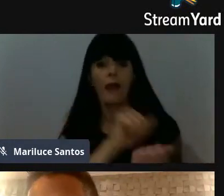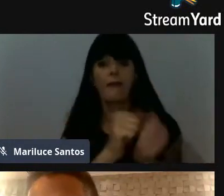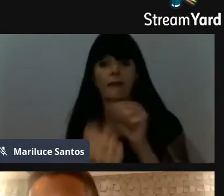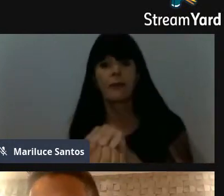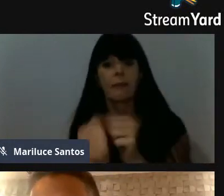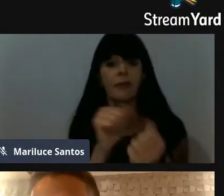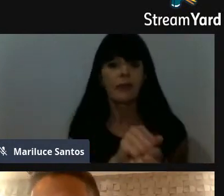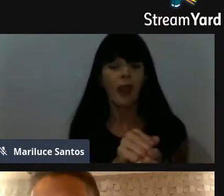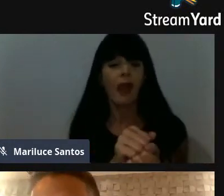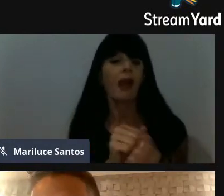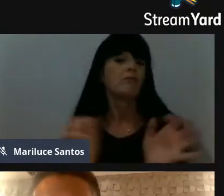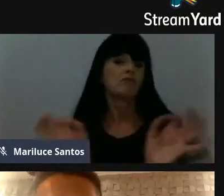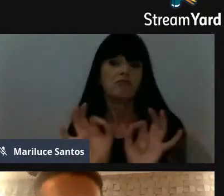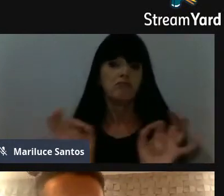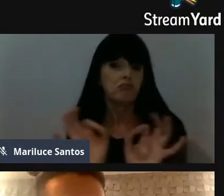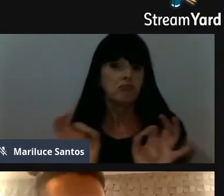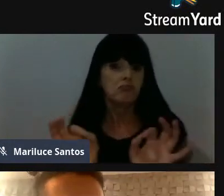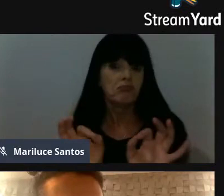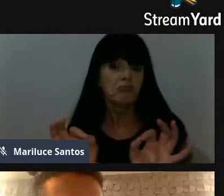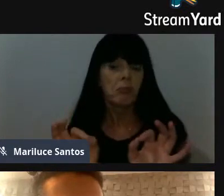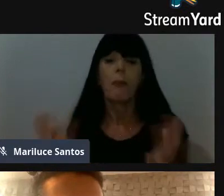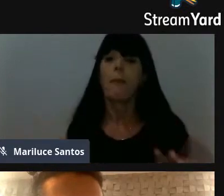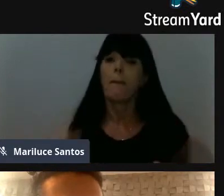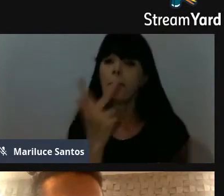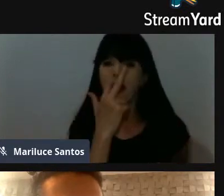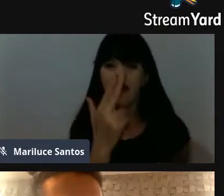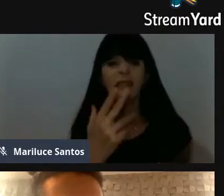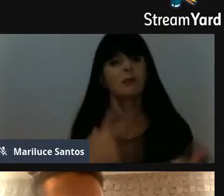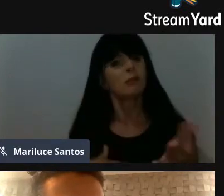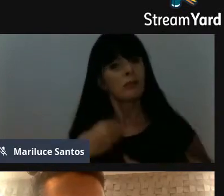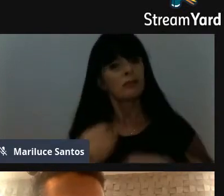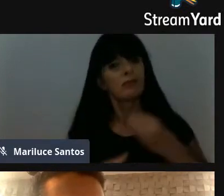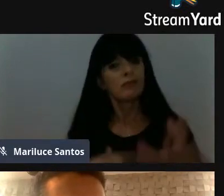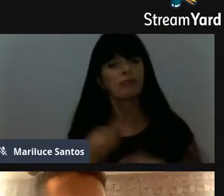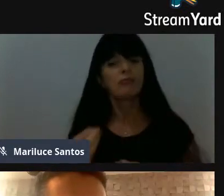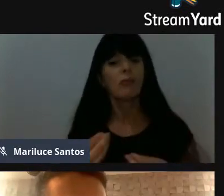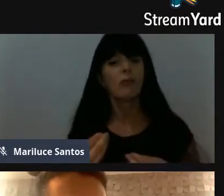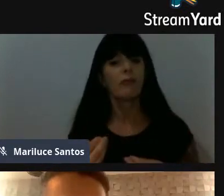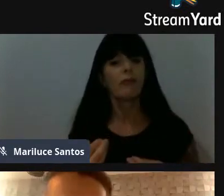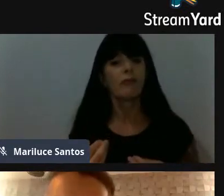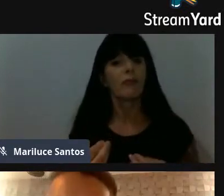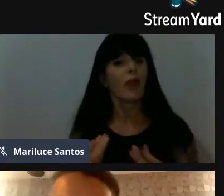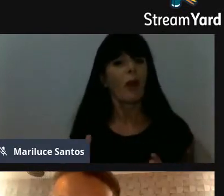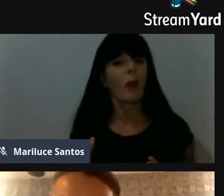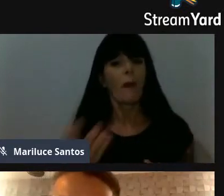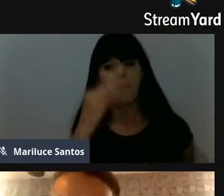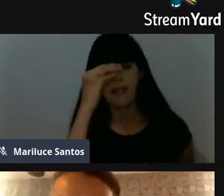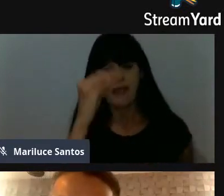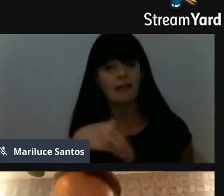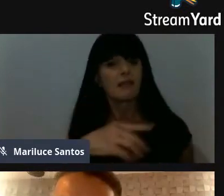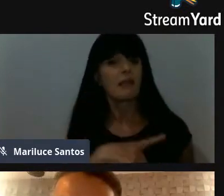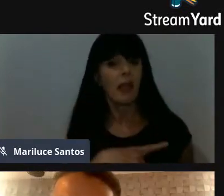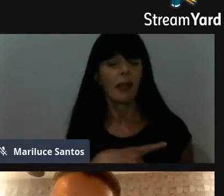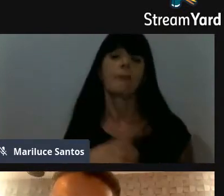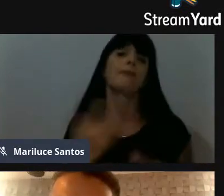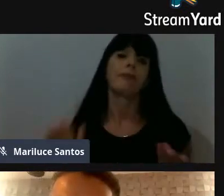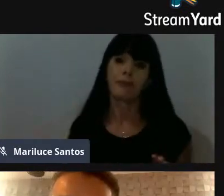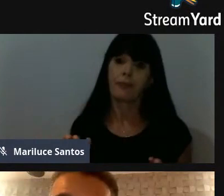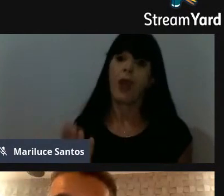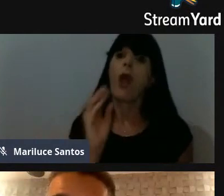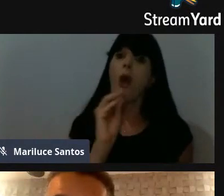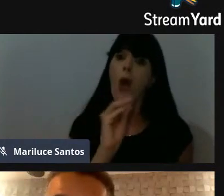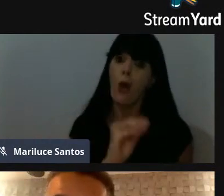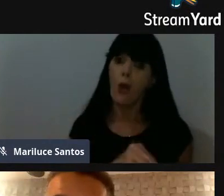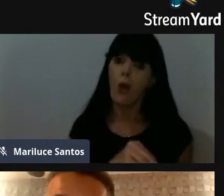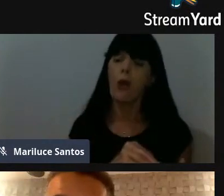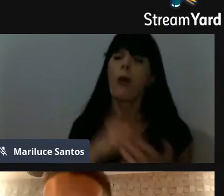adaptar ali a realidade. Então, eu coloco como a grande dificuldade para os jovens e para os empresários realmente que